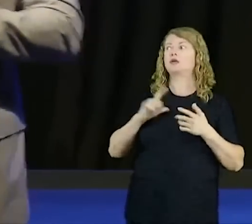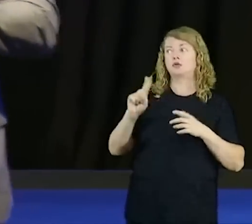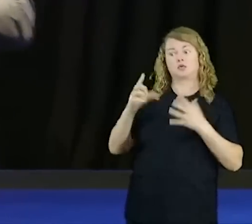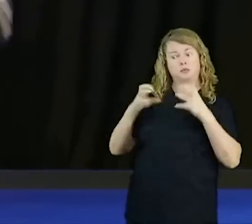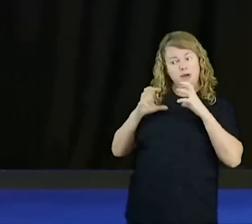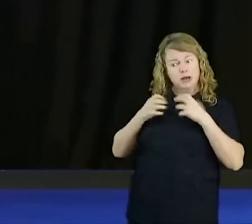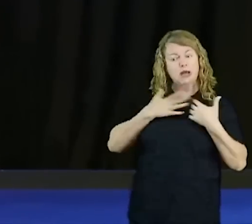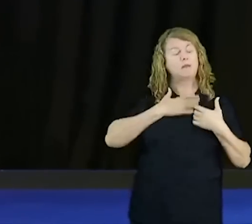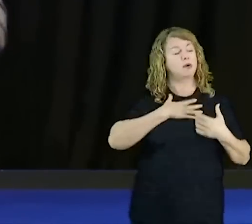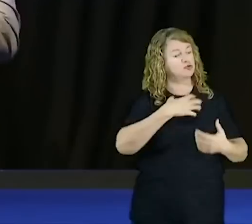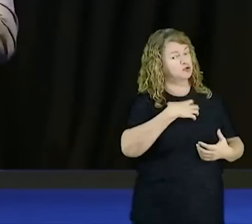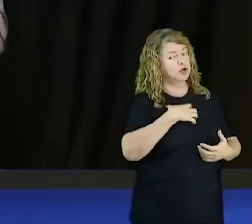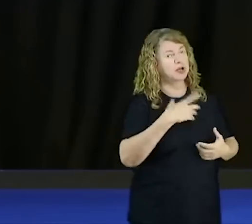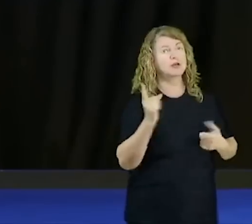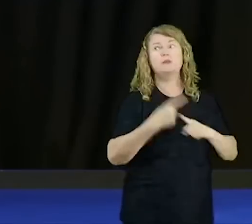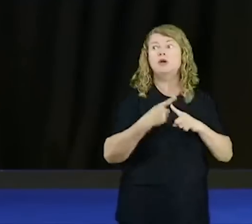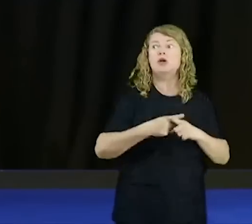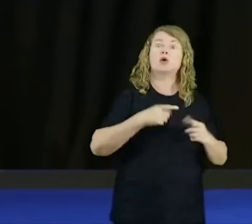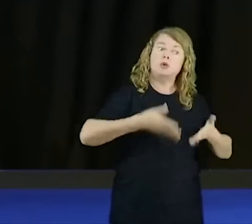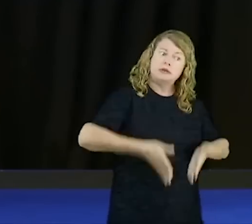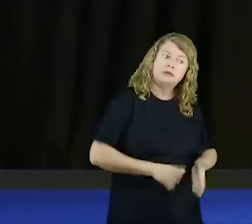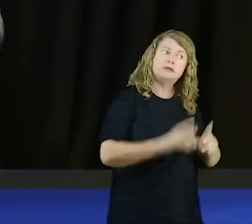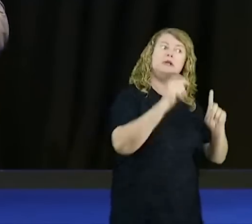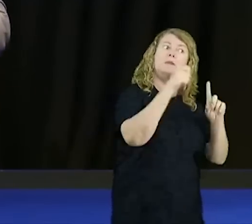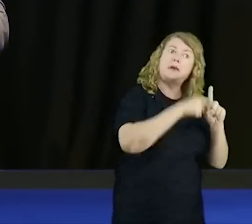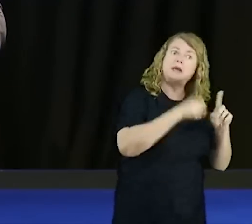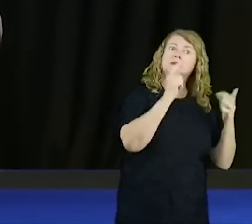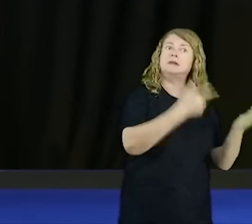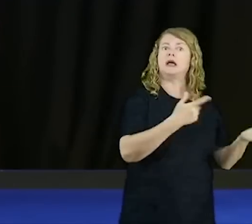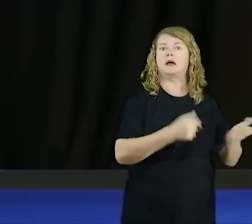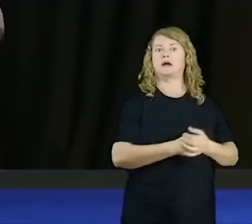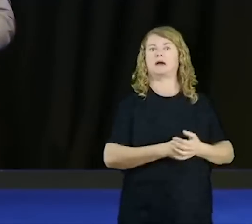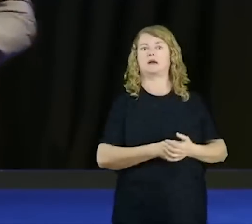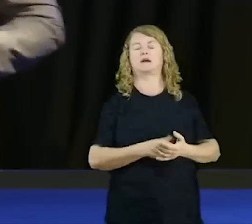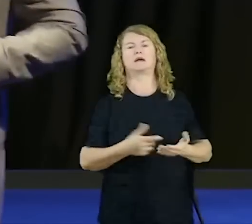comigo não, porque eu sou de ascendente sagitário, pelo amor de Deus,